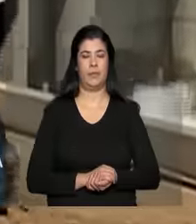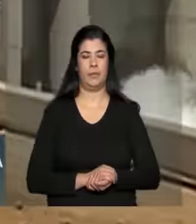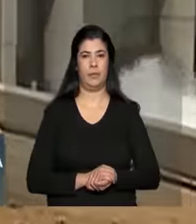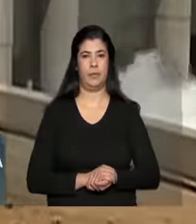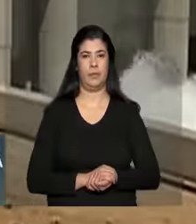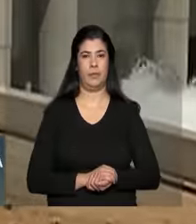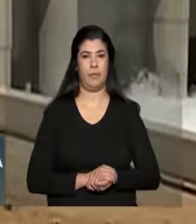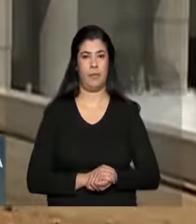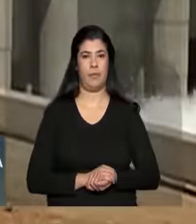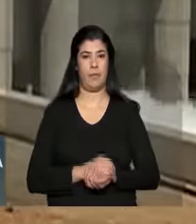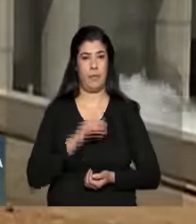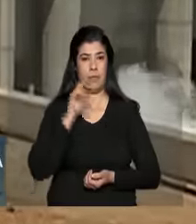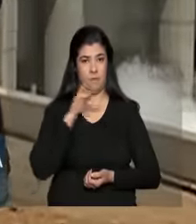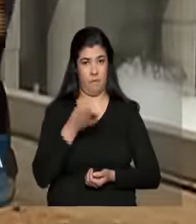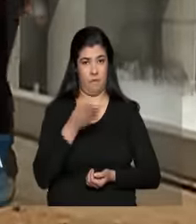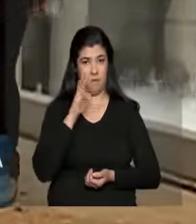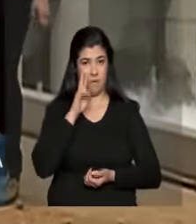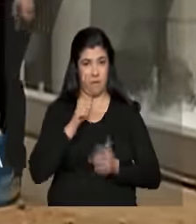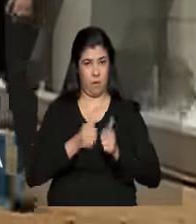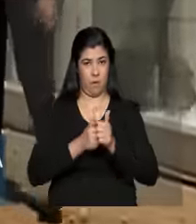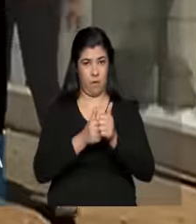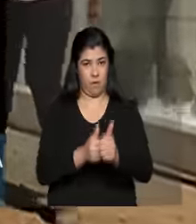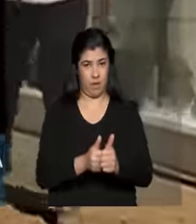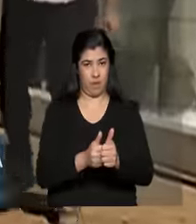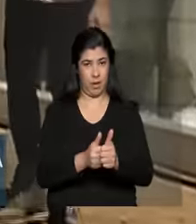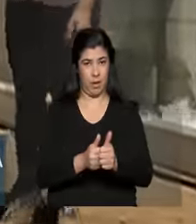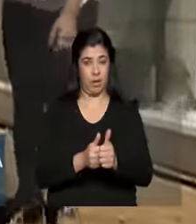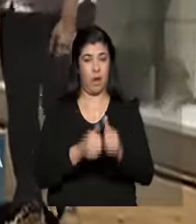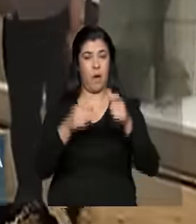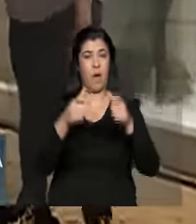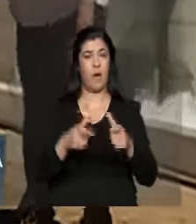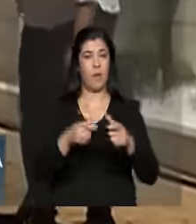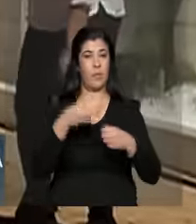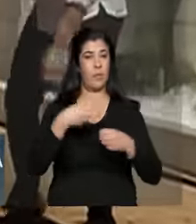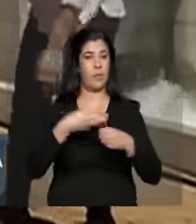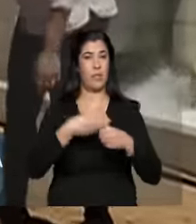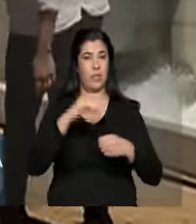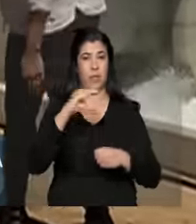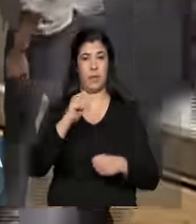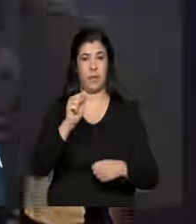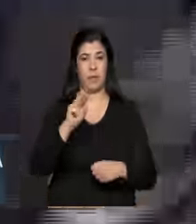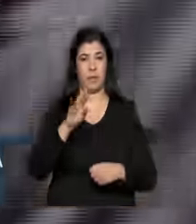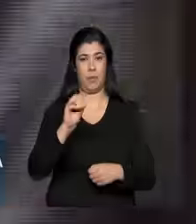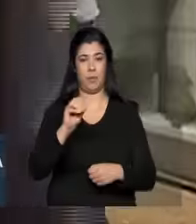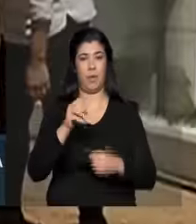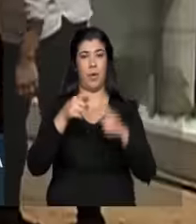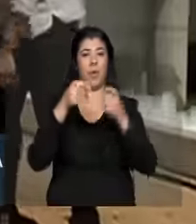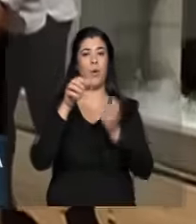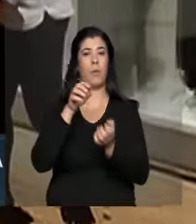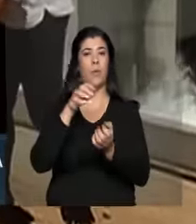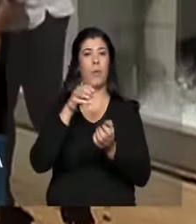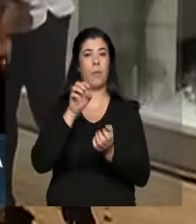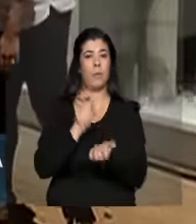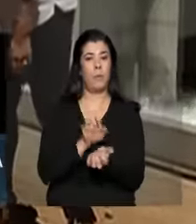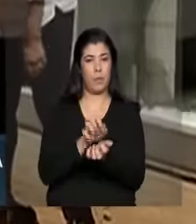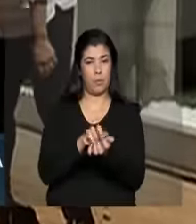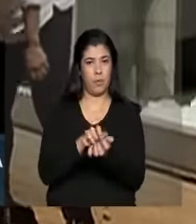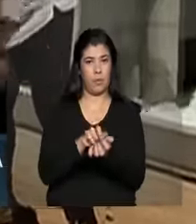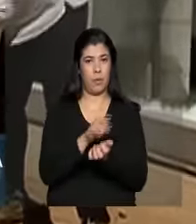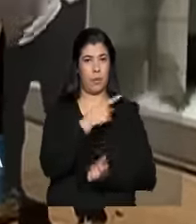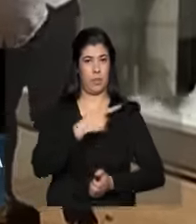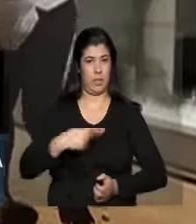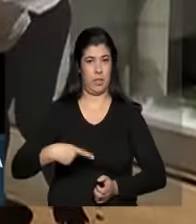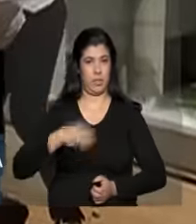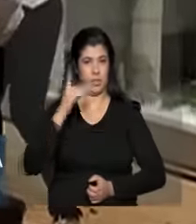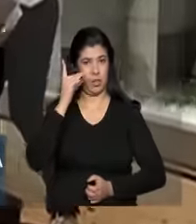Estamos acompanhando imagens de Cabrobó, em Pernambuco. A presidenta Dilma participa da inauguração da primeira estação de bombeamento